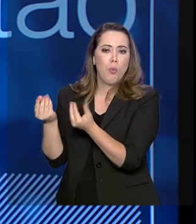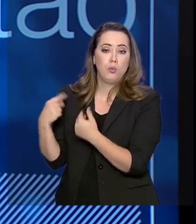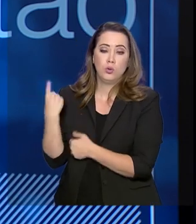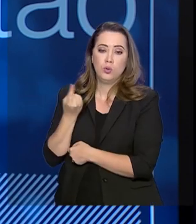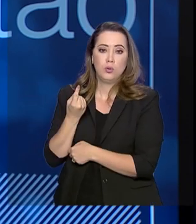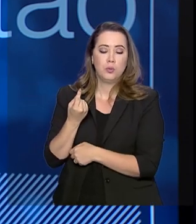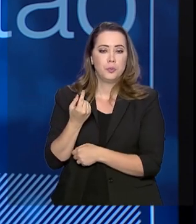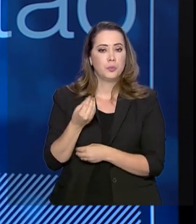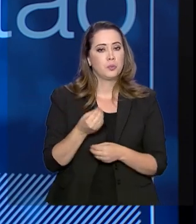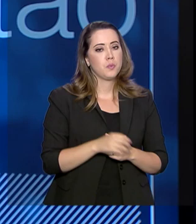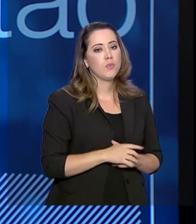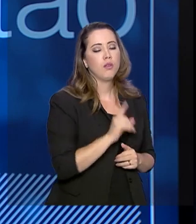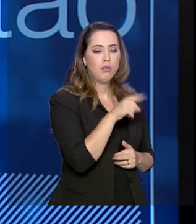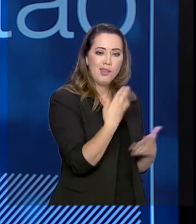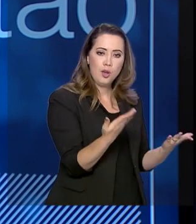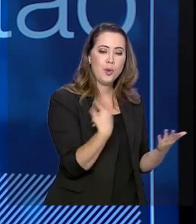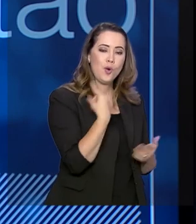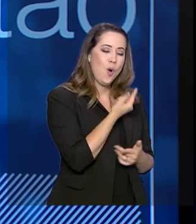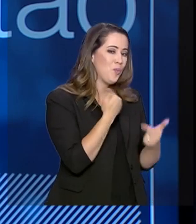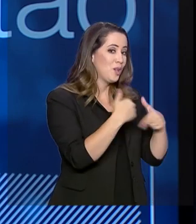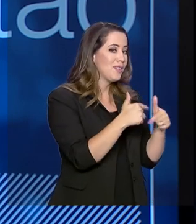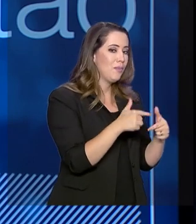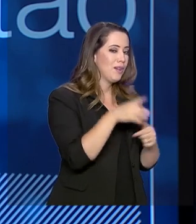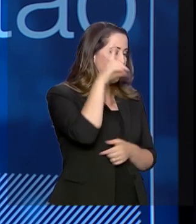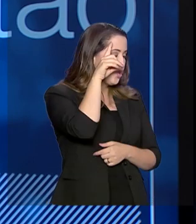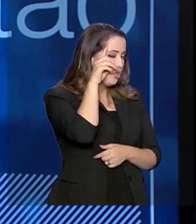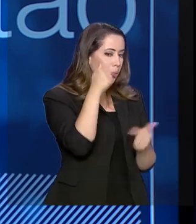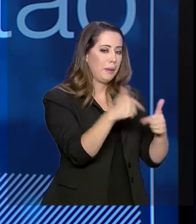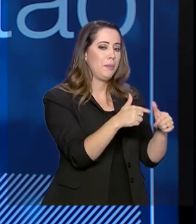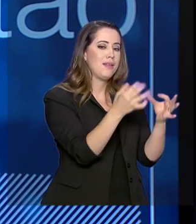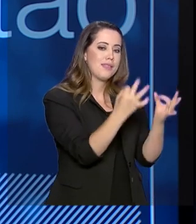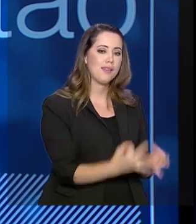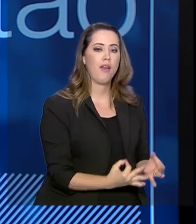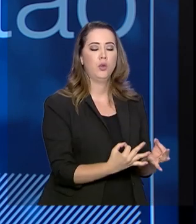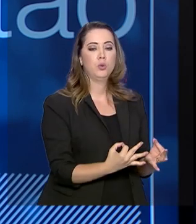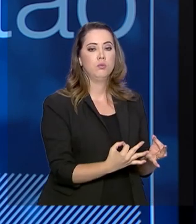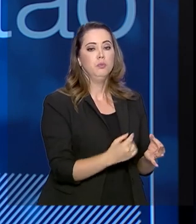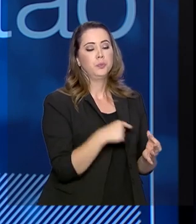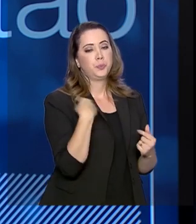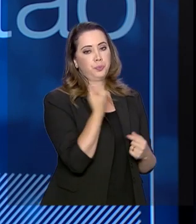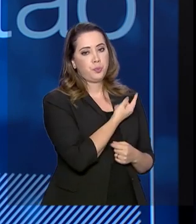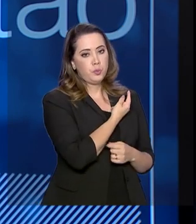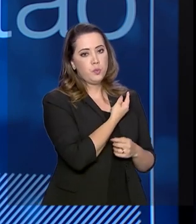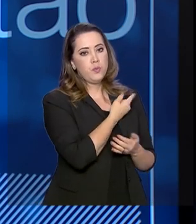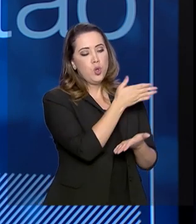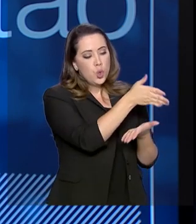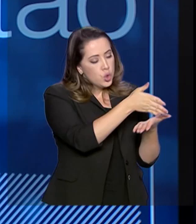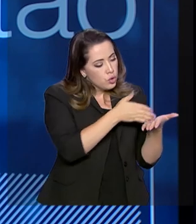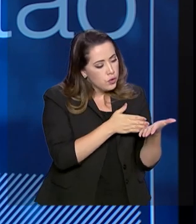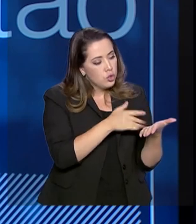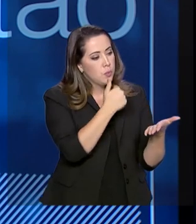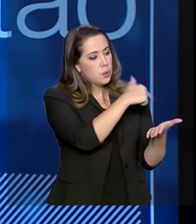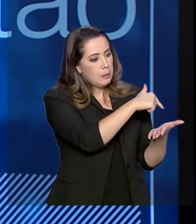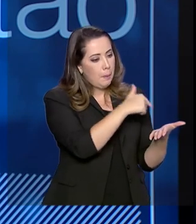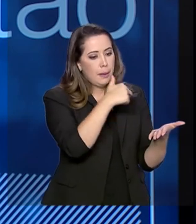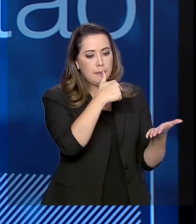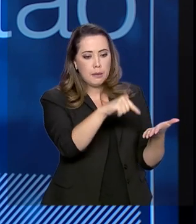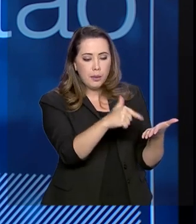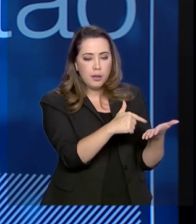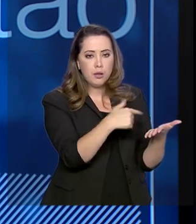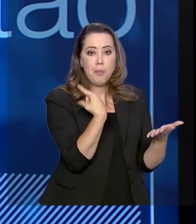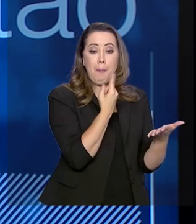dia para cumprir a nossa missão. Então, nós fizemos essa repartição aí de competências, mas trabalhando em muita